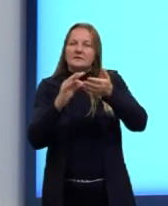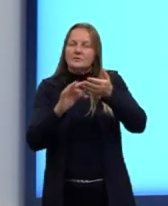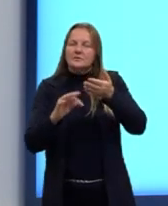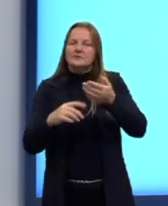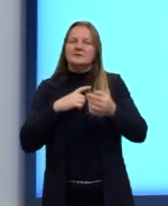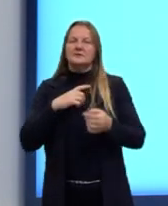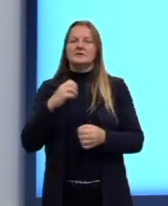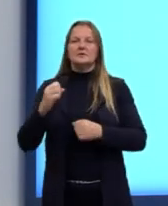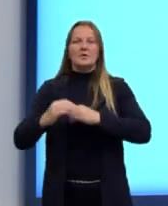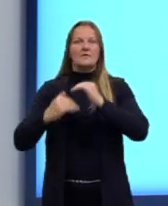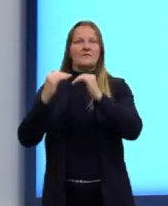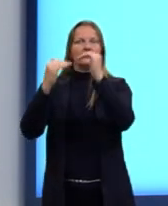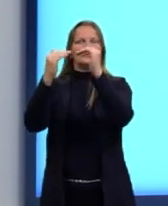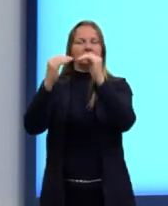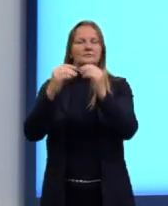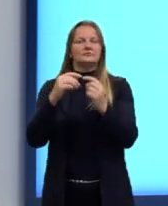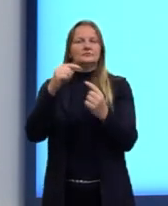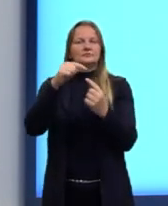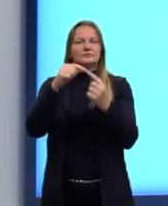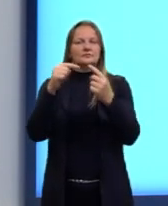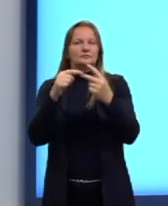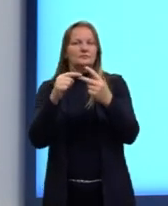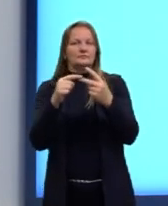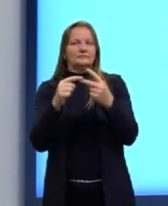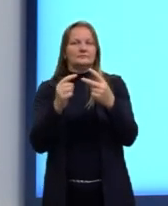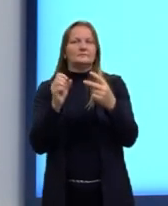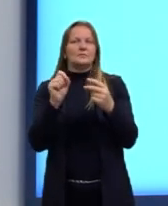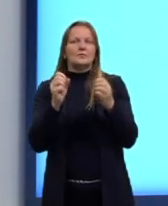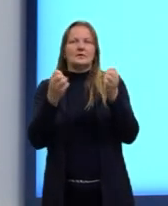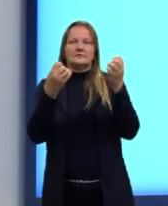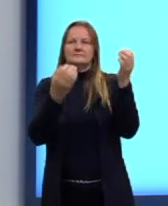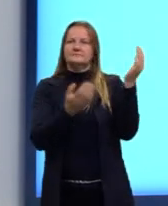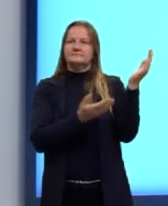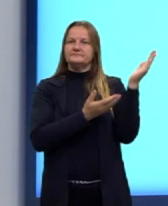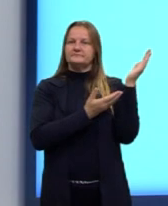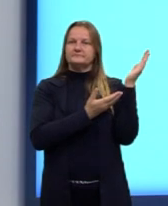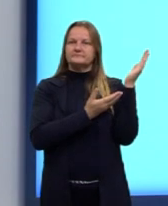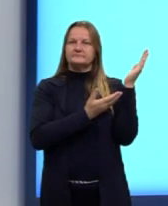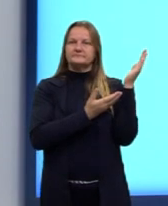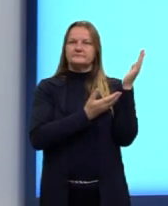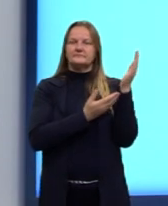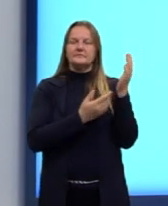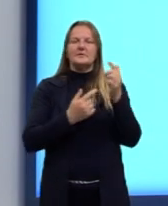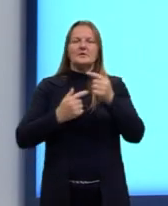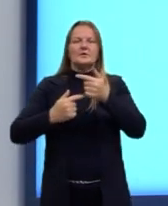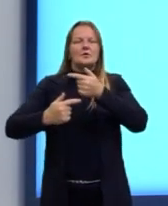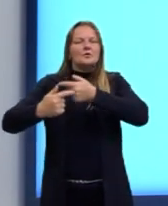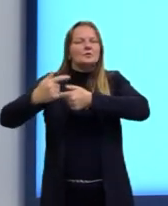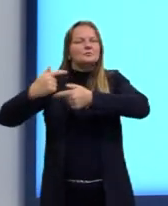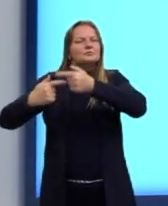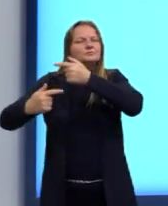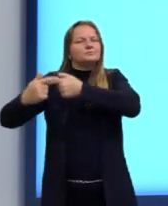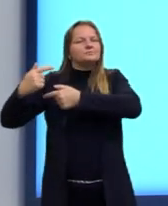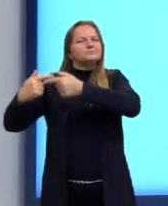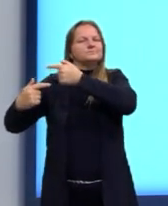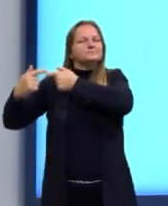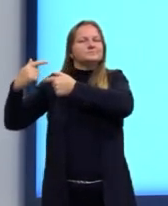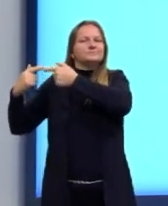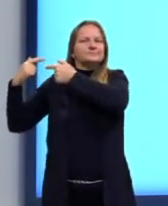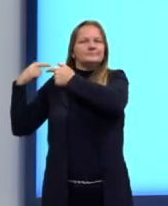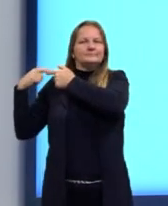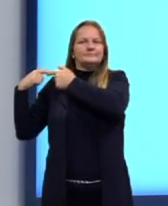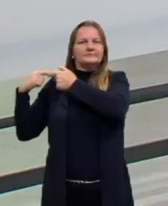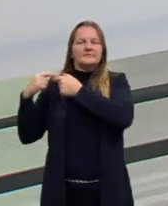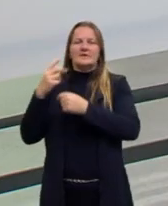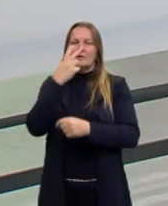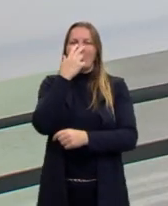ela é fundamentada em dois pontos, que são esses. Na ancestralidade comum, aqui nós temos uma